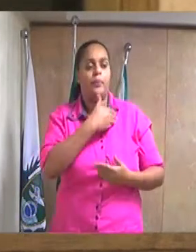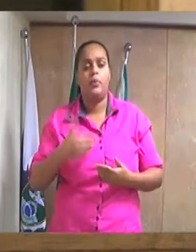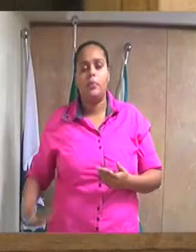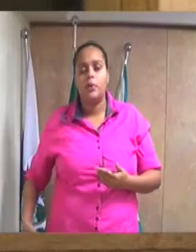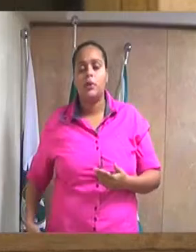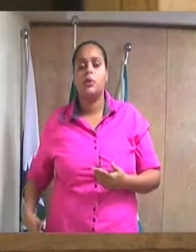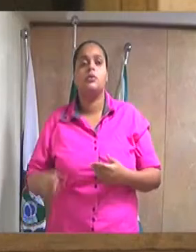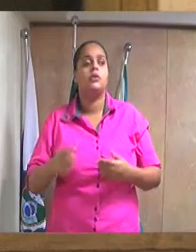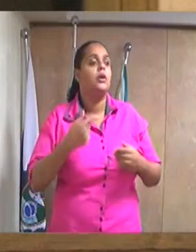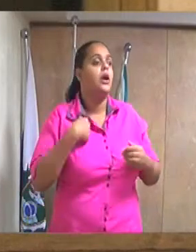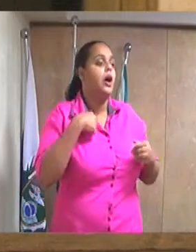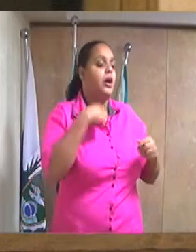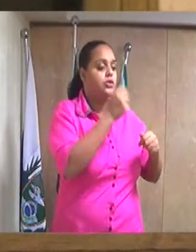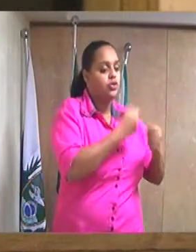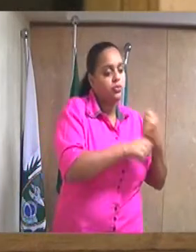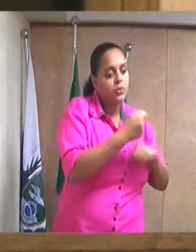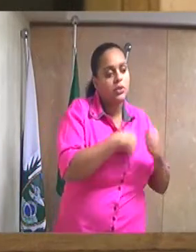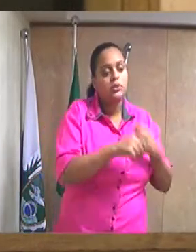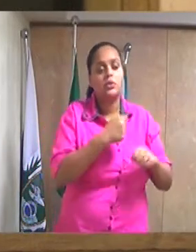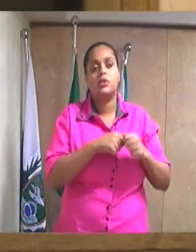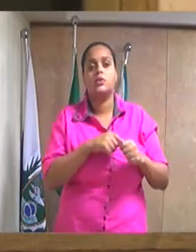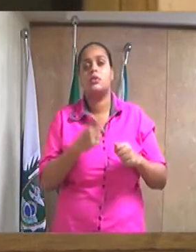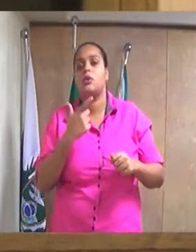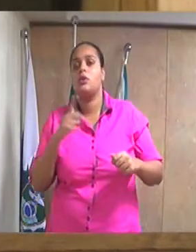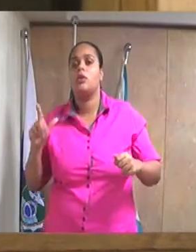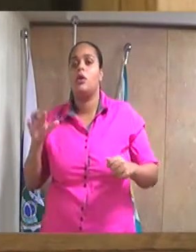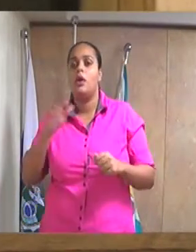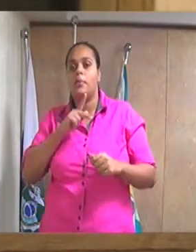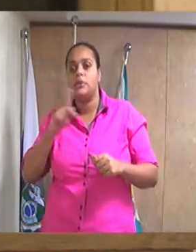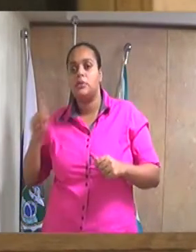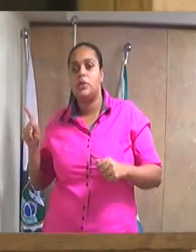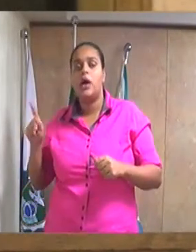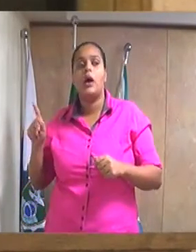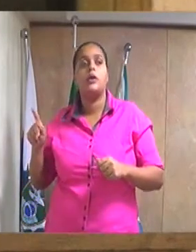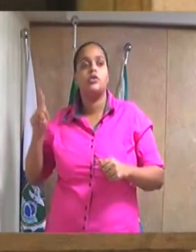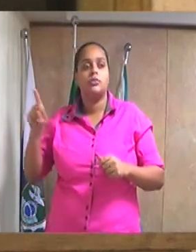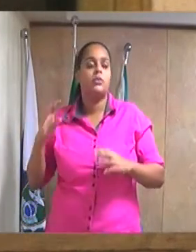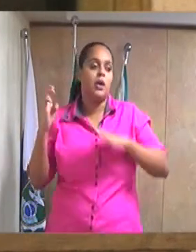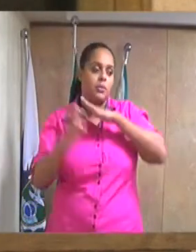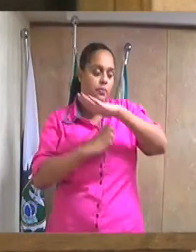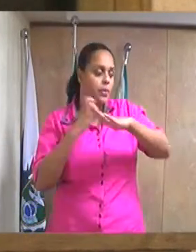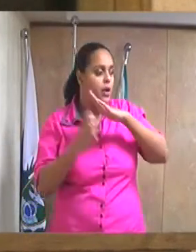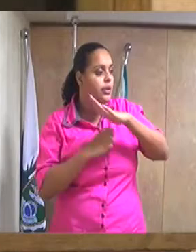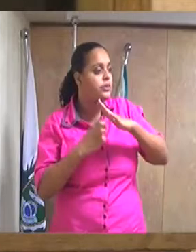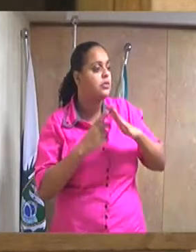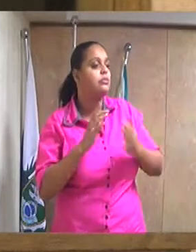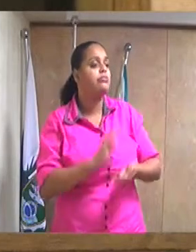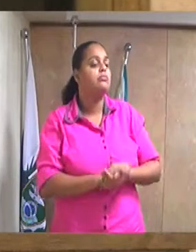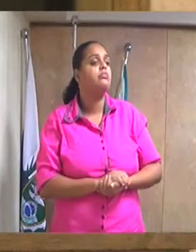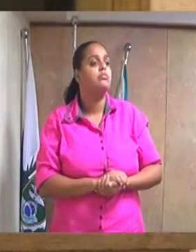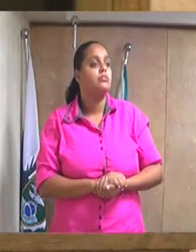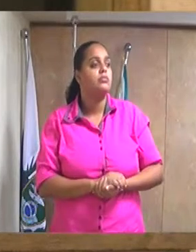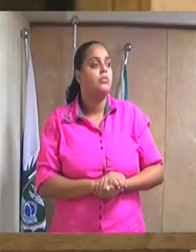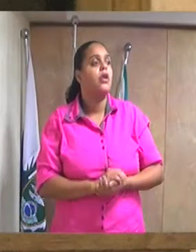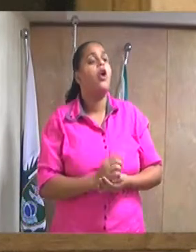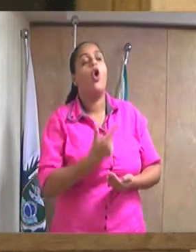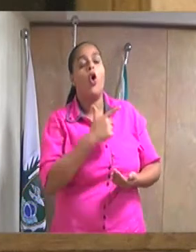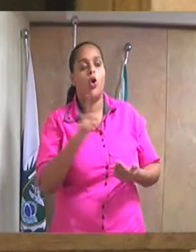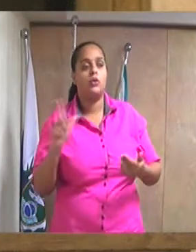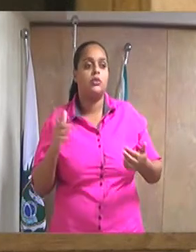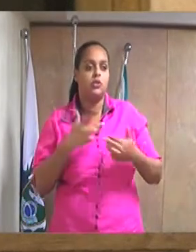administração, o conselho do IPMDC, o presidente do IPMDC, chamar aqui alguns